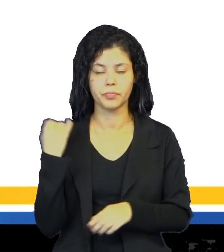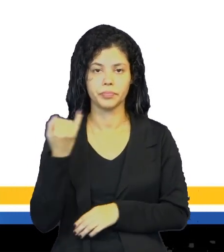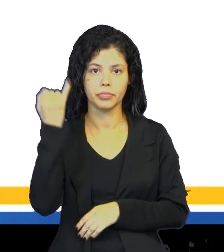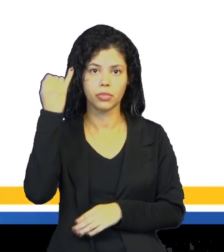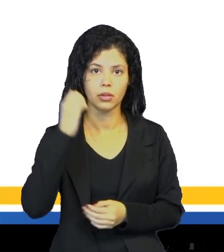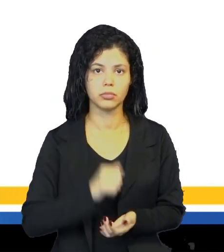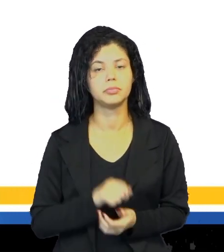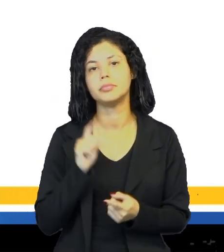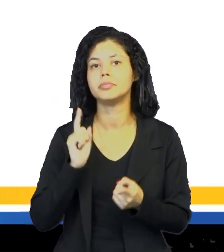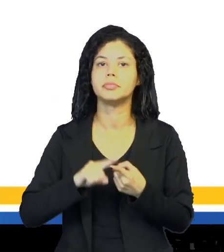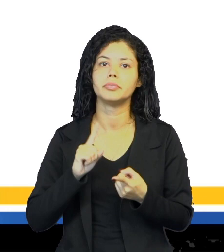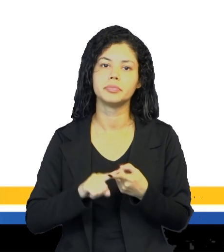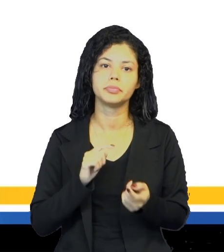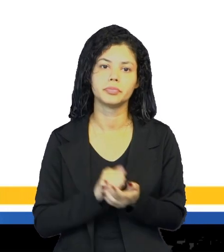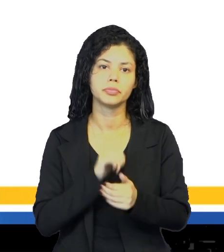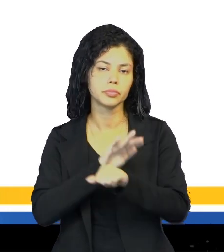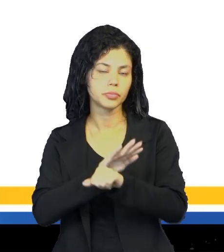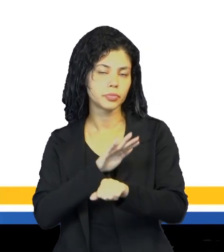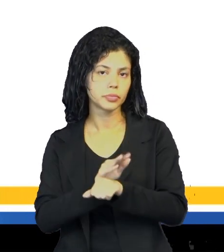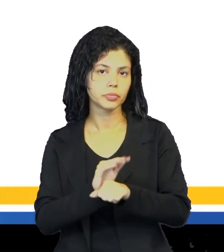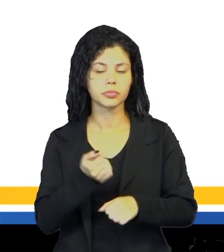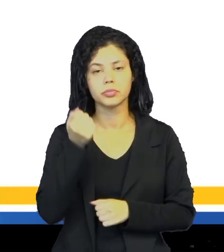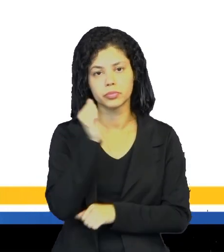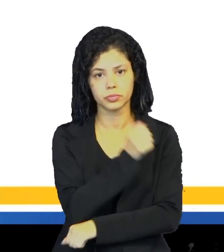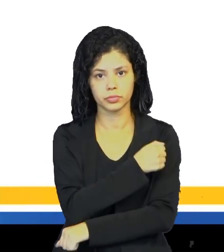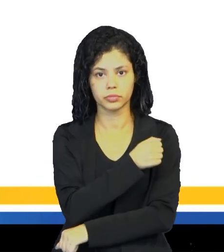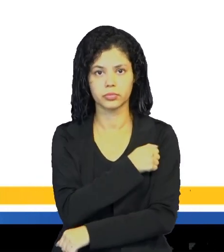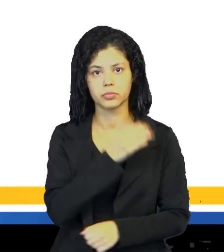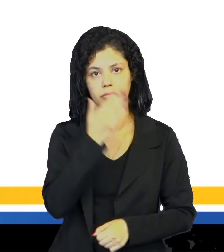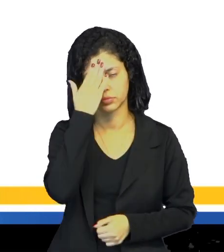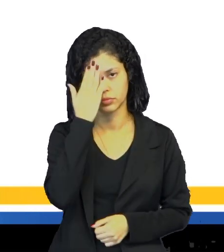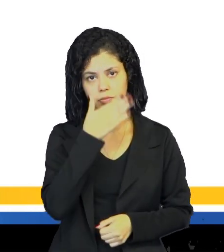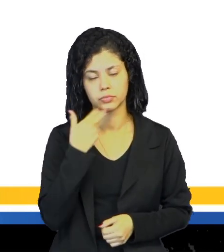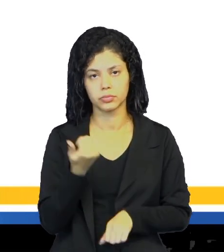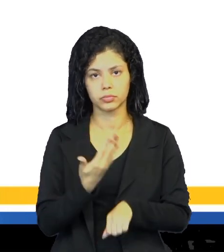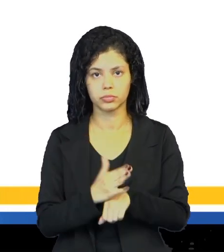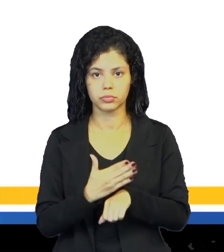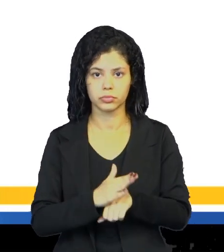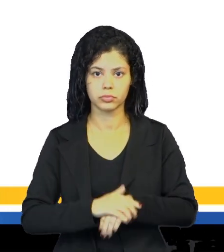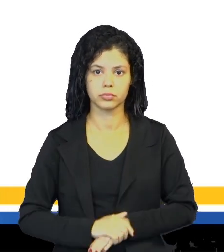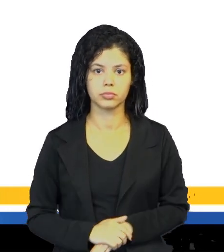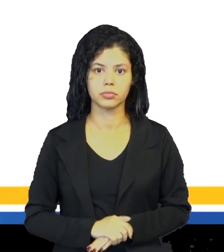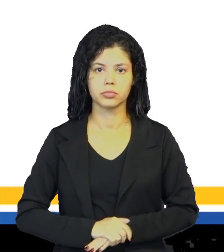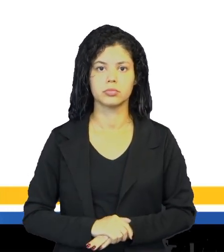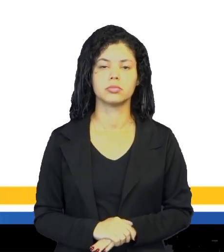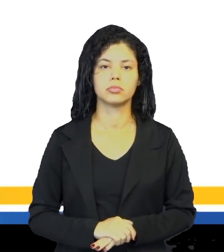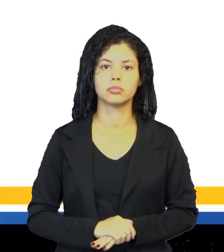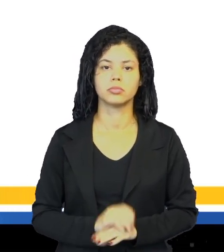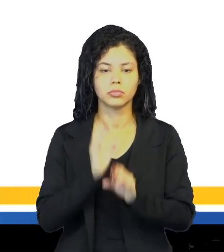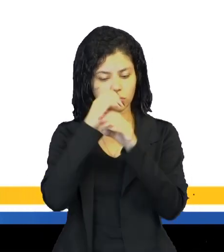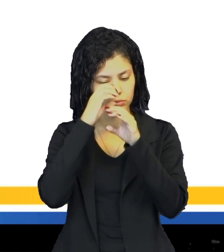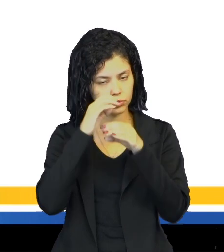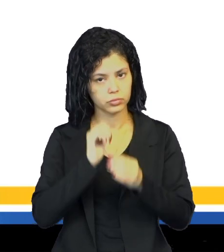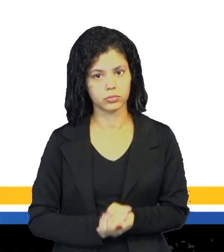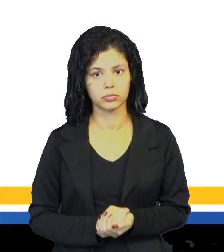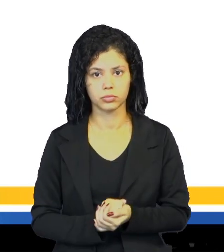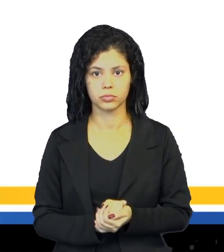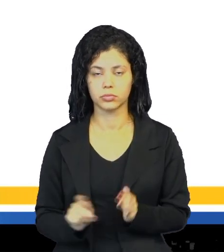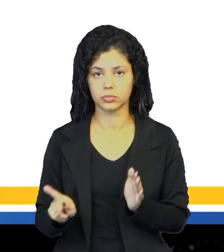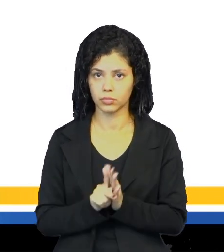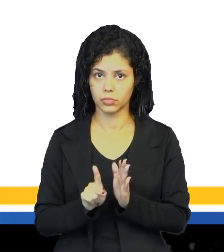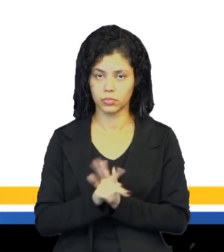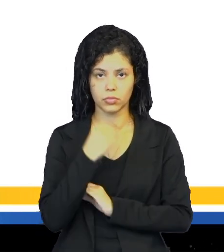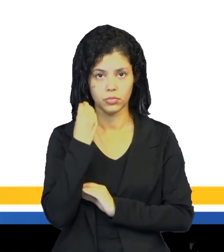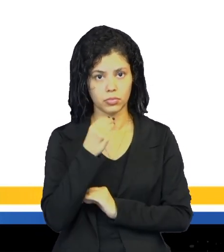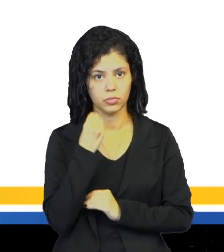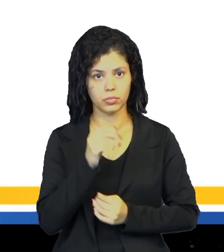importante. Por quê? Ele ajuda o aluno a compreender o conteúdo de forma prática. Então, o laboratório serve para fazer aulas